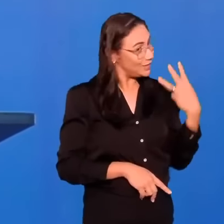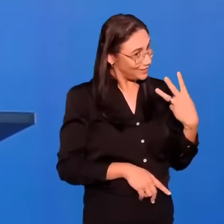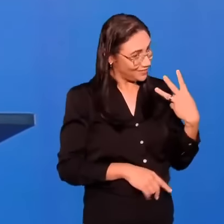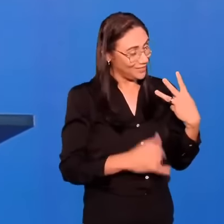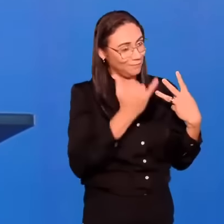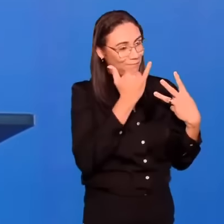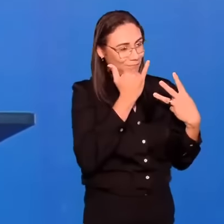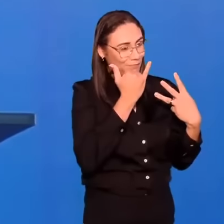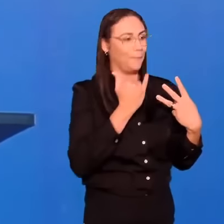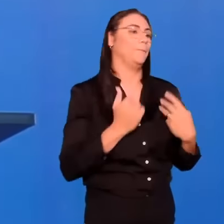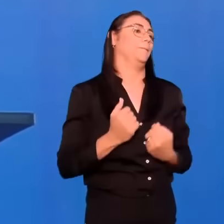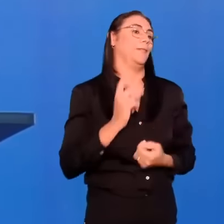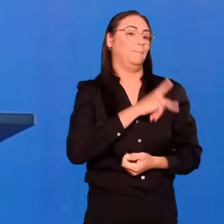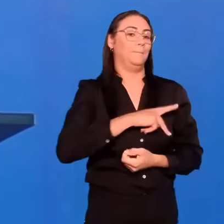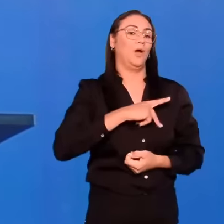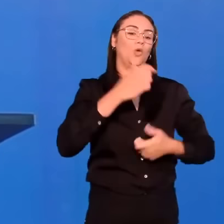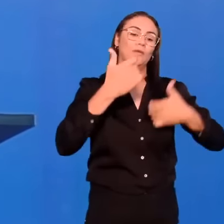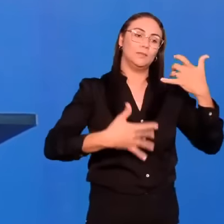Que diz o quê?